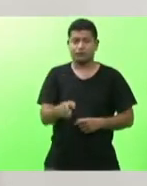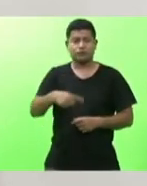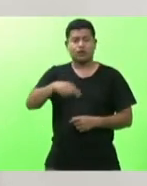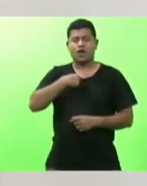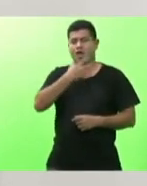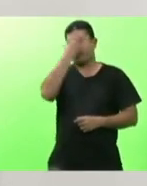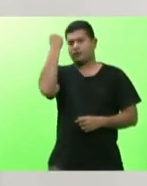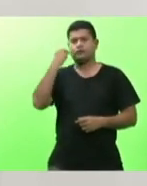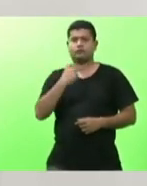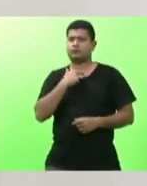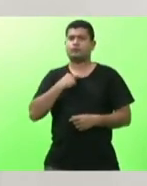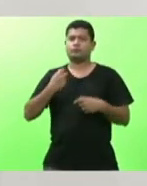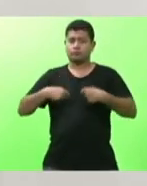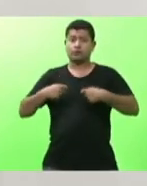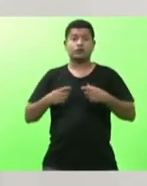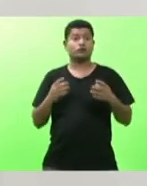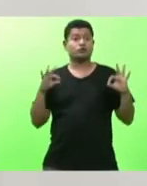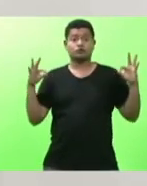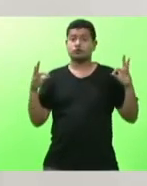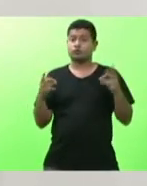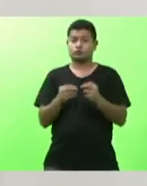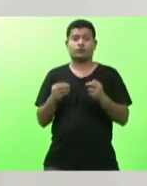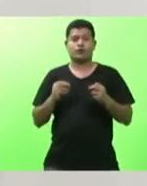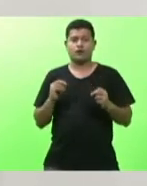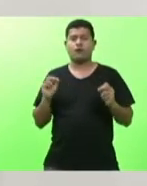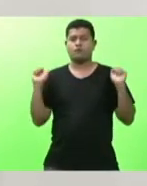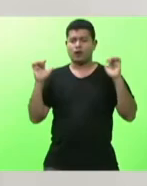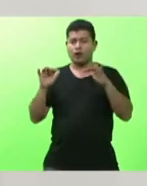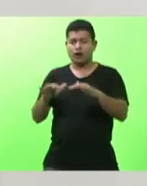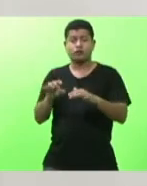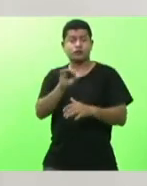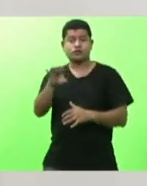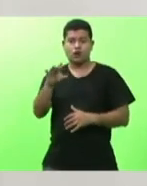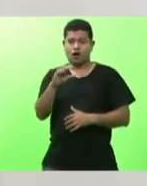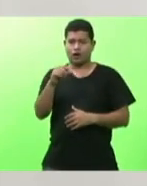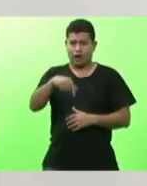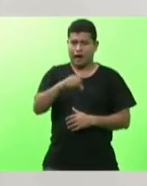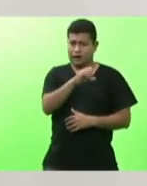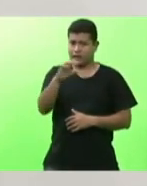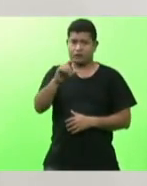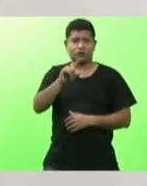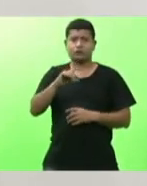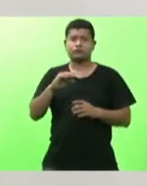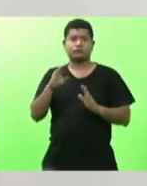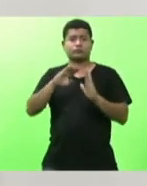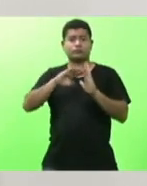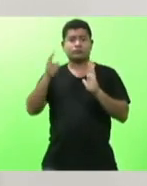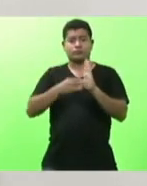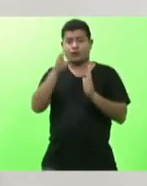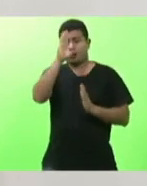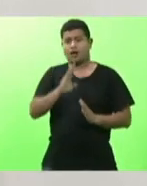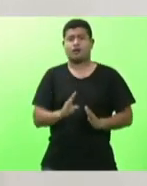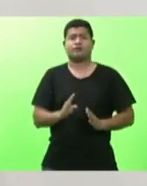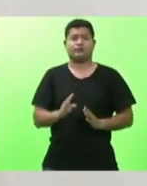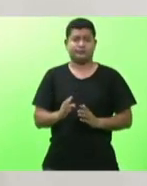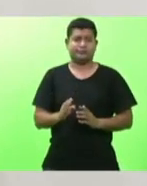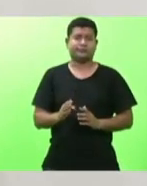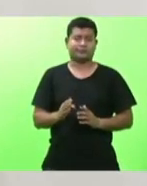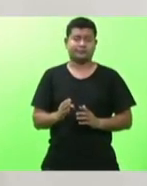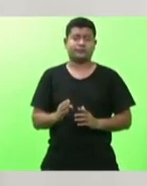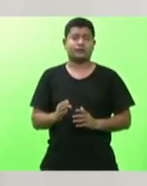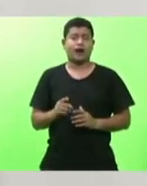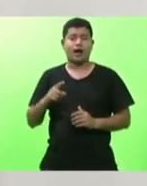precisa ser conhecido não só de Santa Catarina mas de todo o Brasil exemplo disso